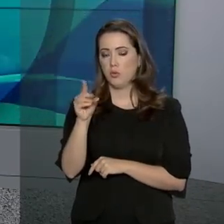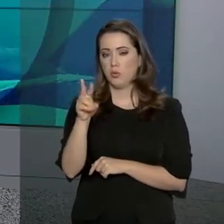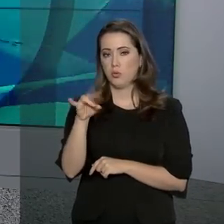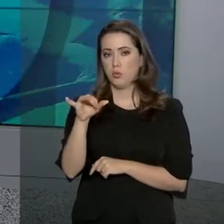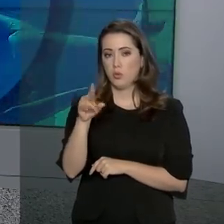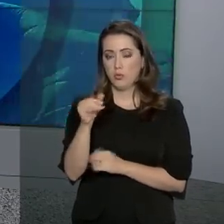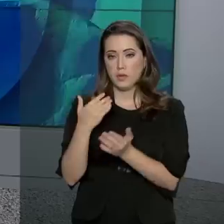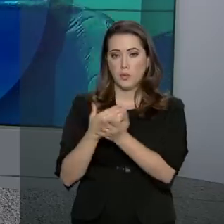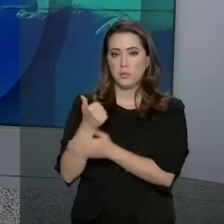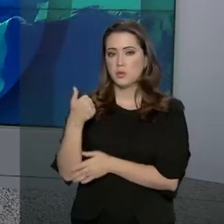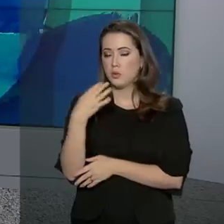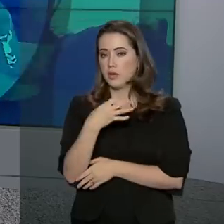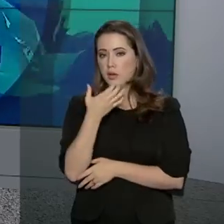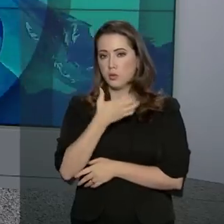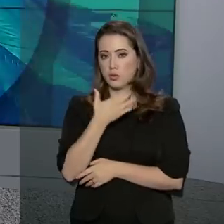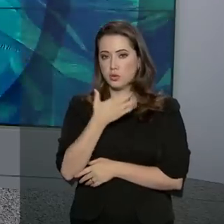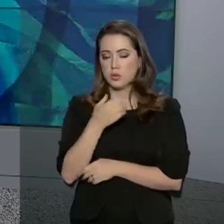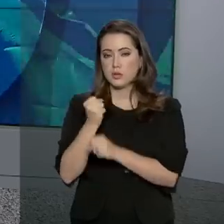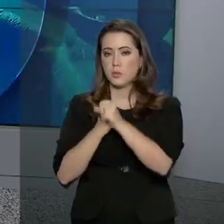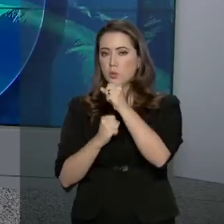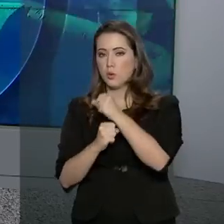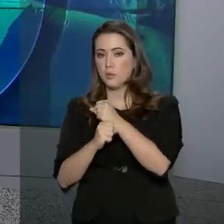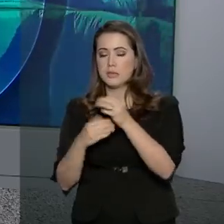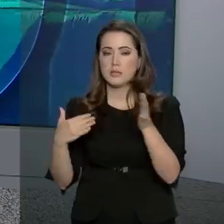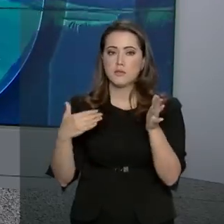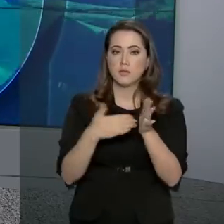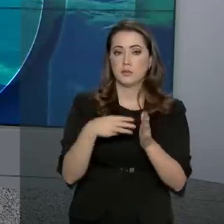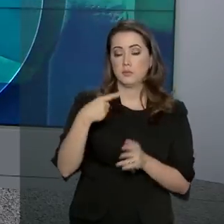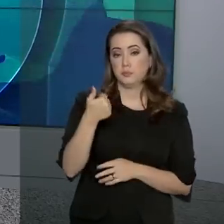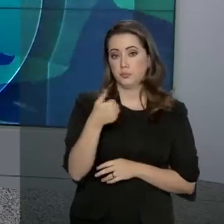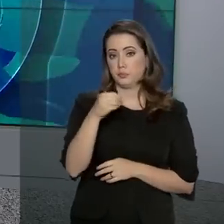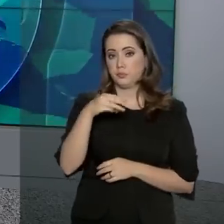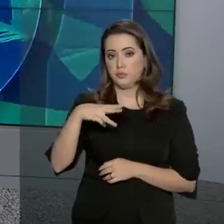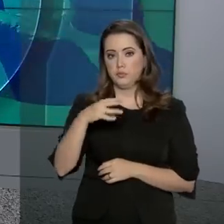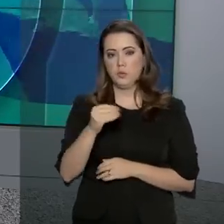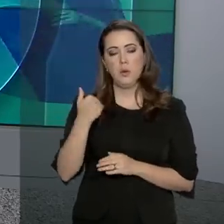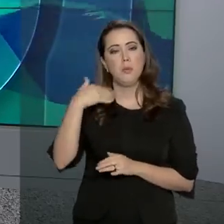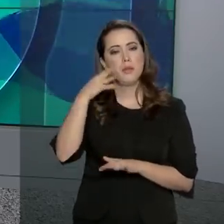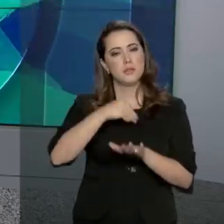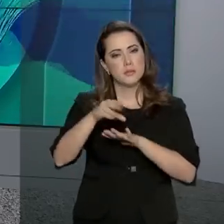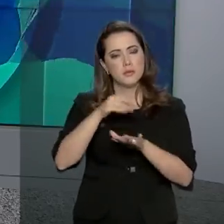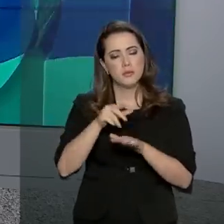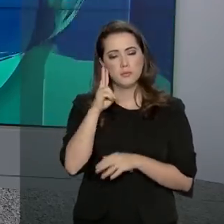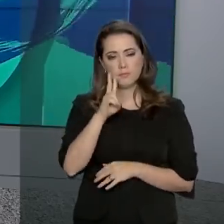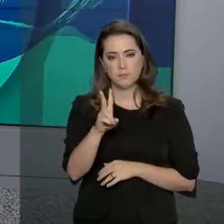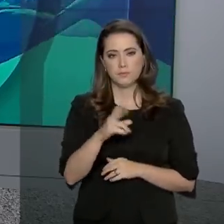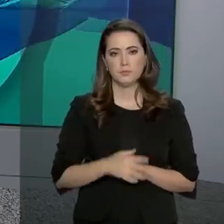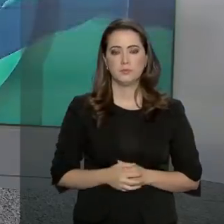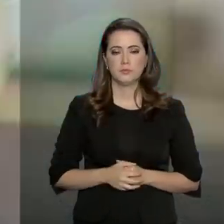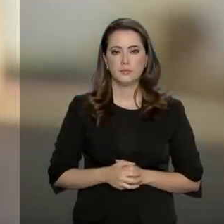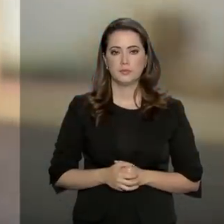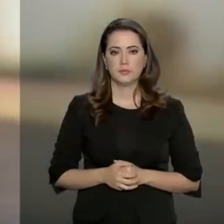dezembro do ano passado e segue até 10 de março. Mais informações com Luana Karen.